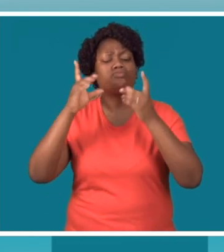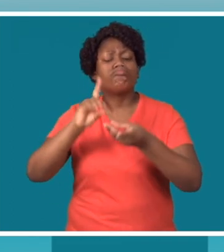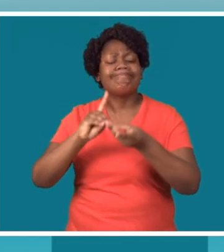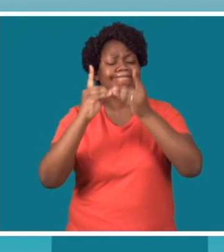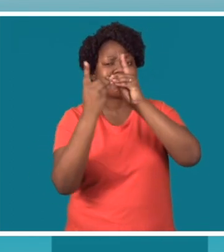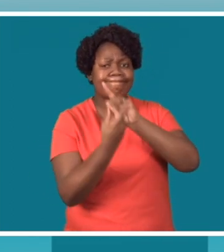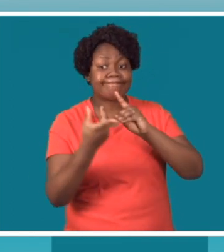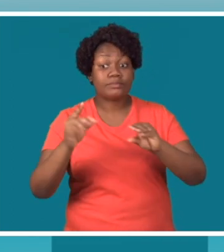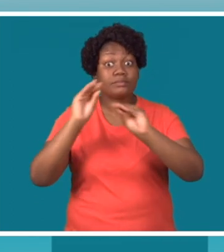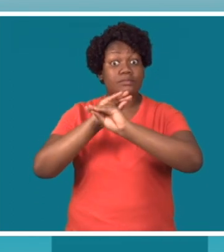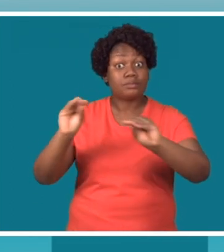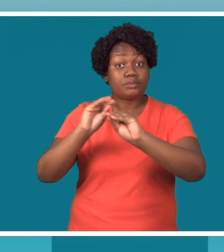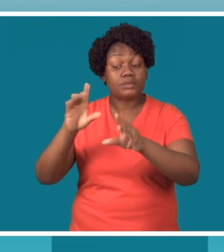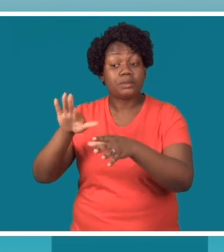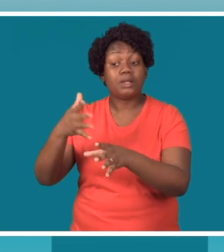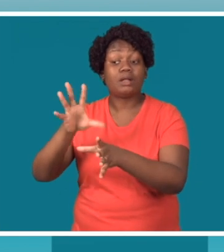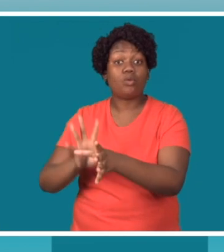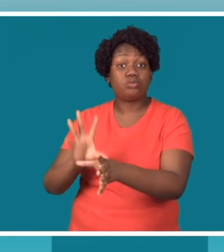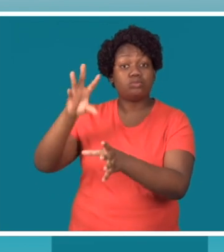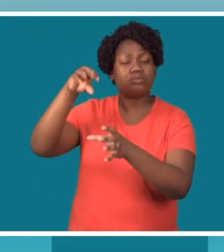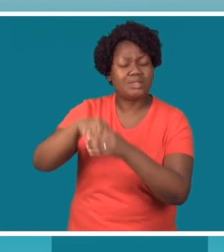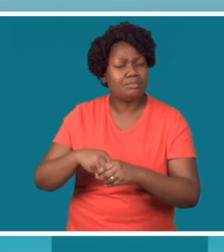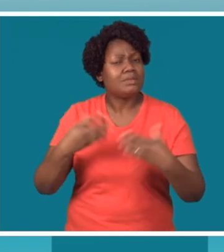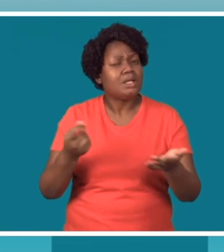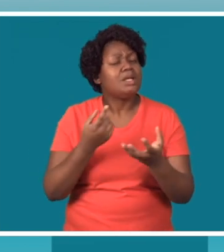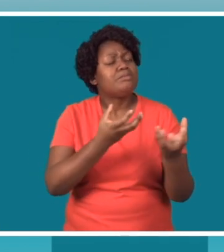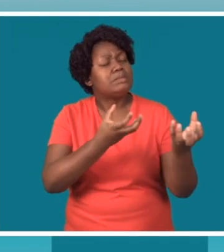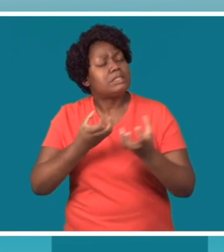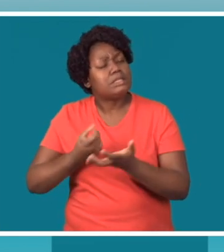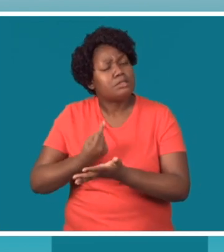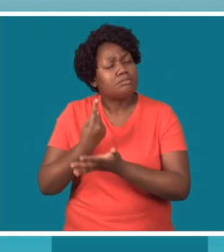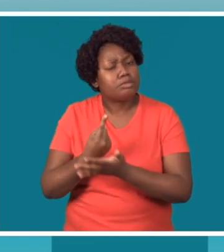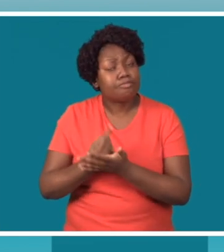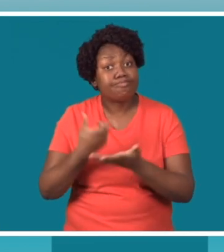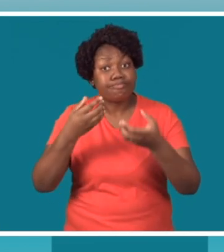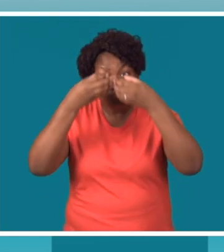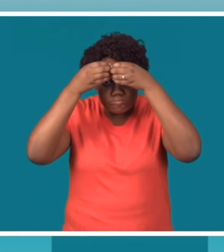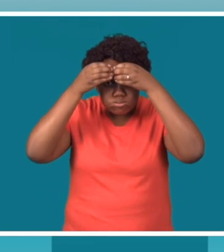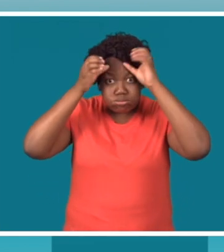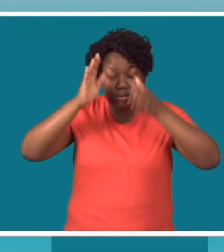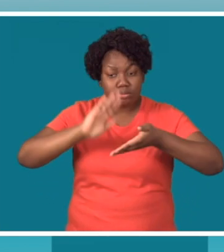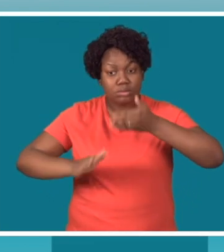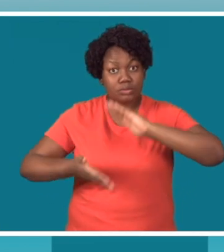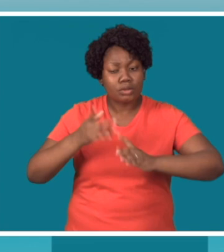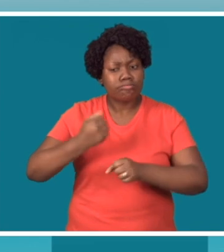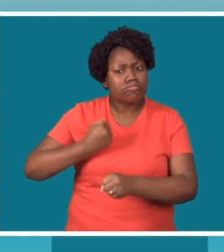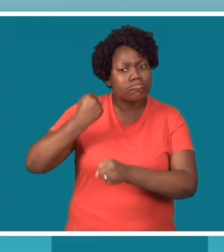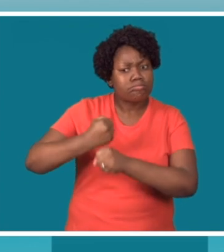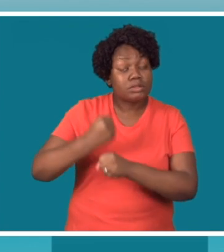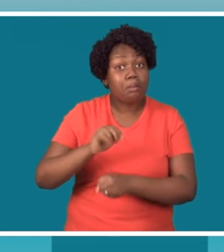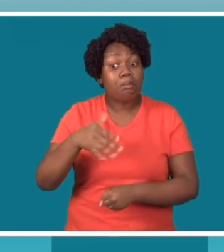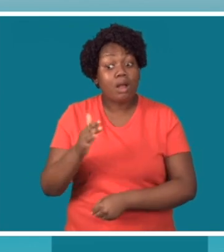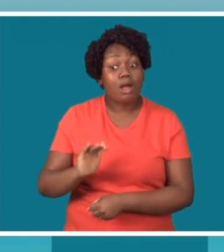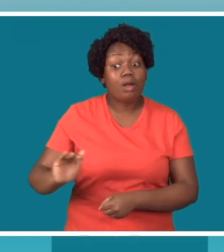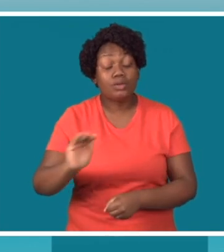reverter esta situação, associações de pessoas com deficiência e sociedade civil apelam a uma maior inclusão da